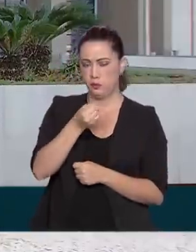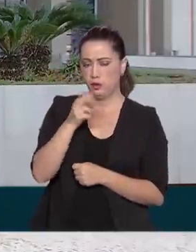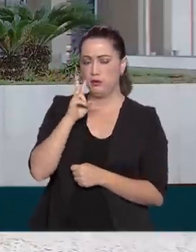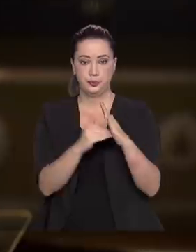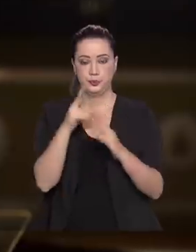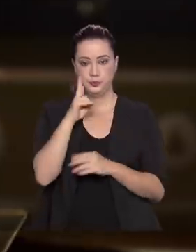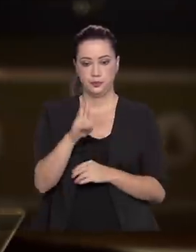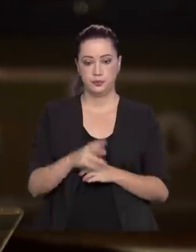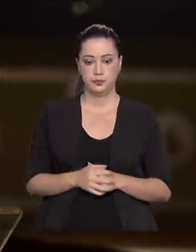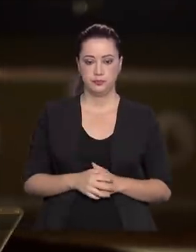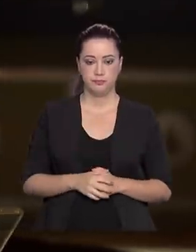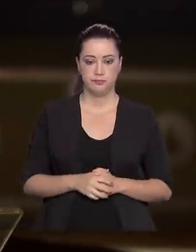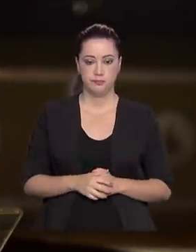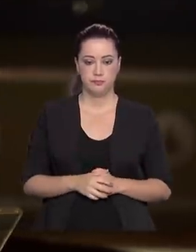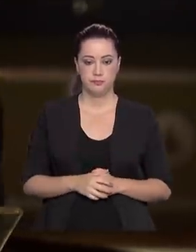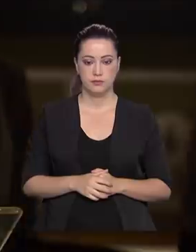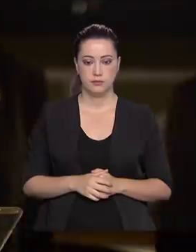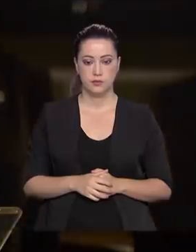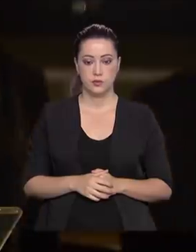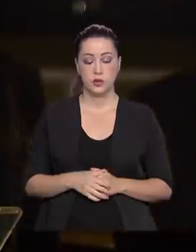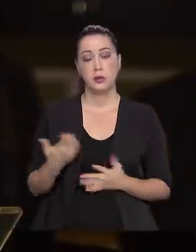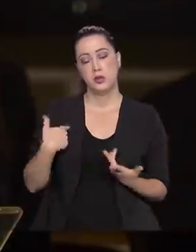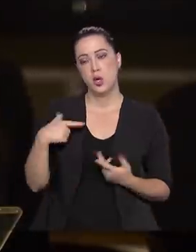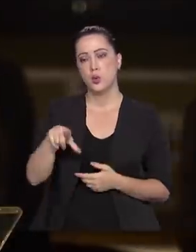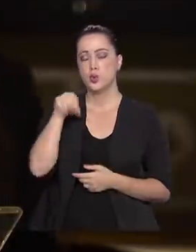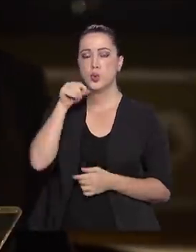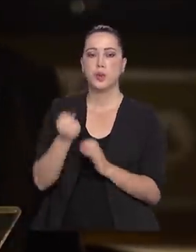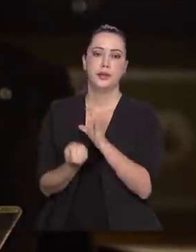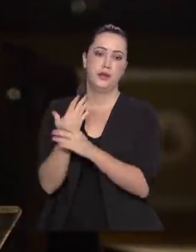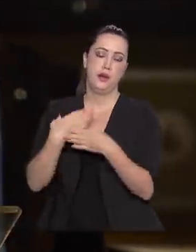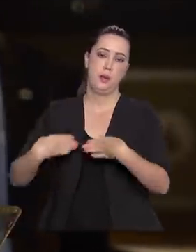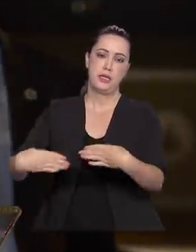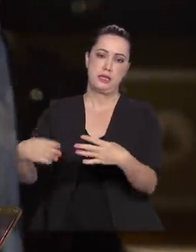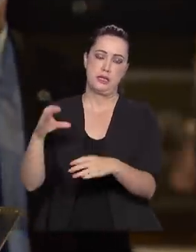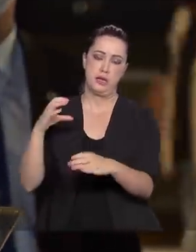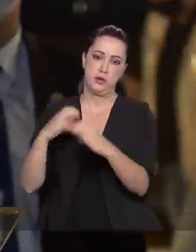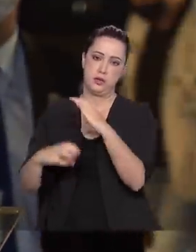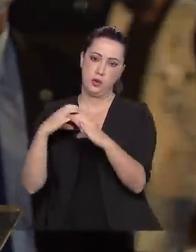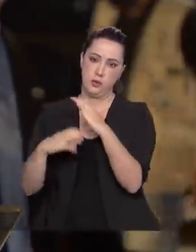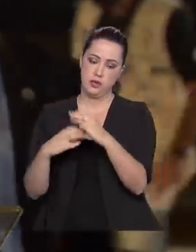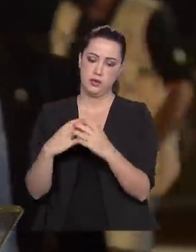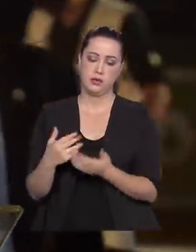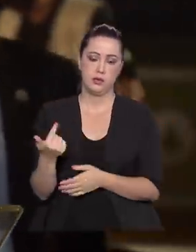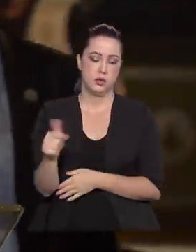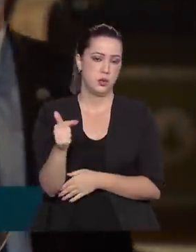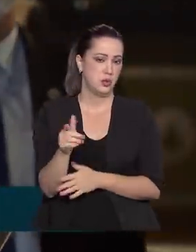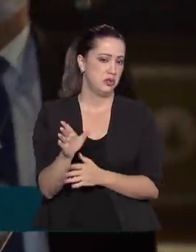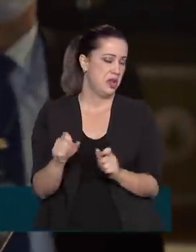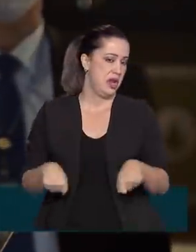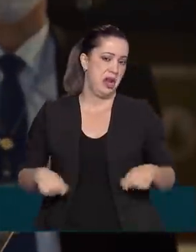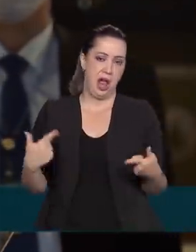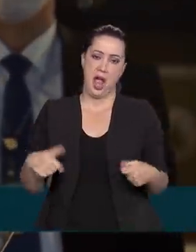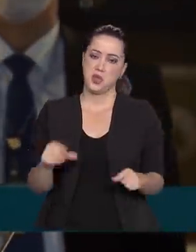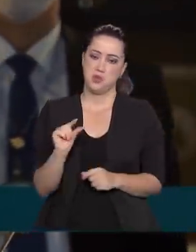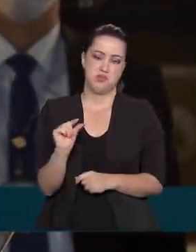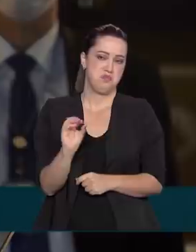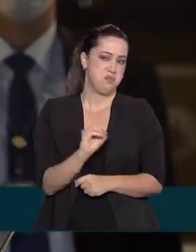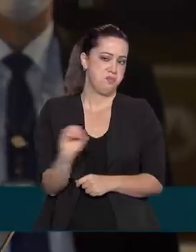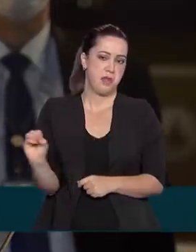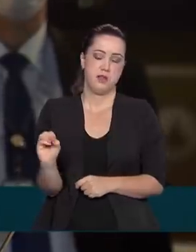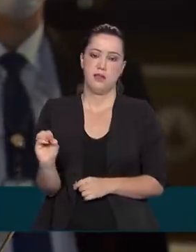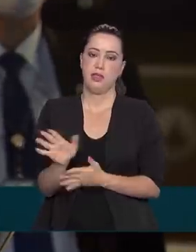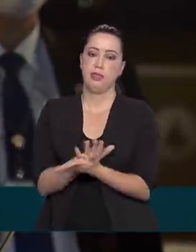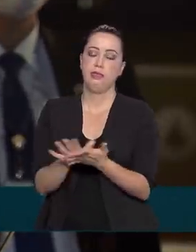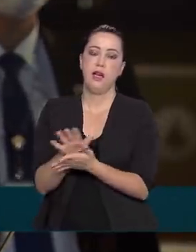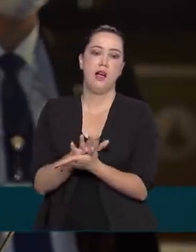Vamos ouvir. Resolvi recriar o Ministério das Comunicações. Não haverá aumento de despesas, nenhum cargo foi criado,